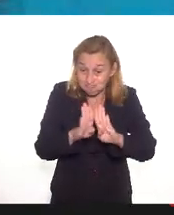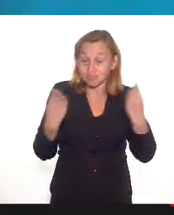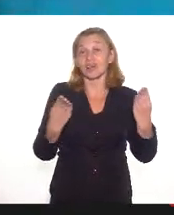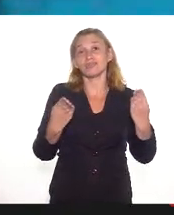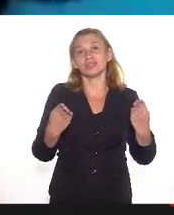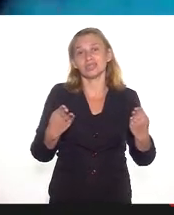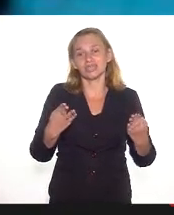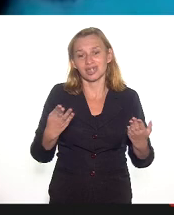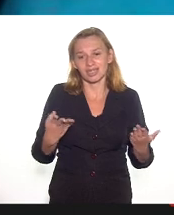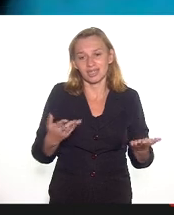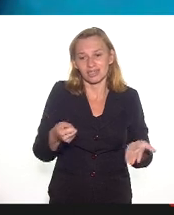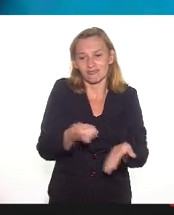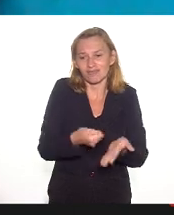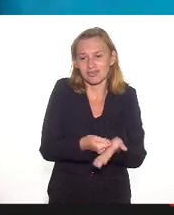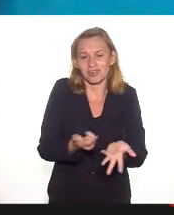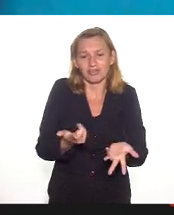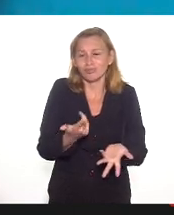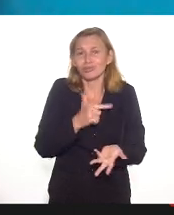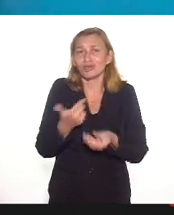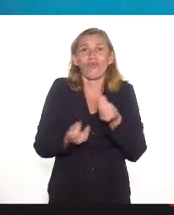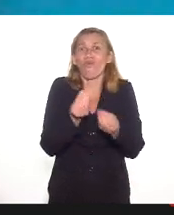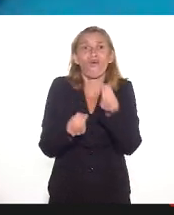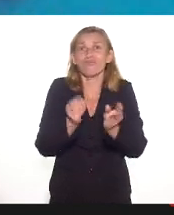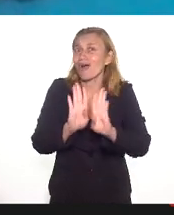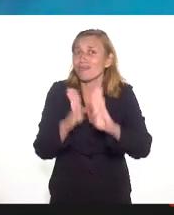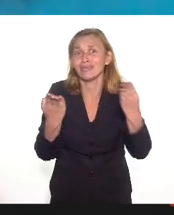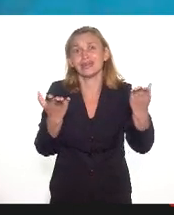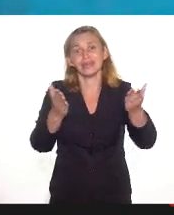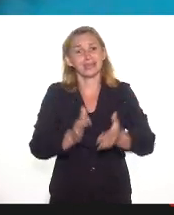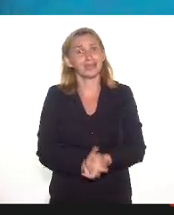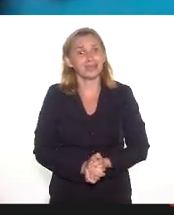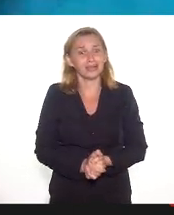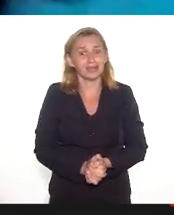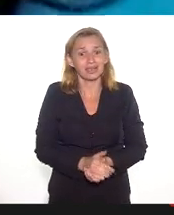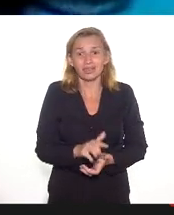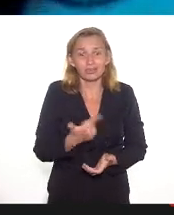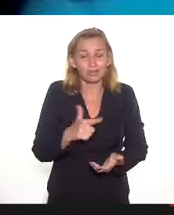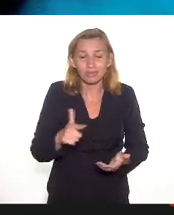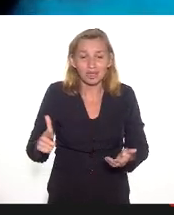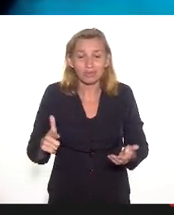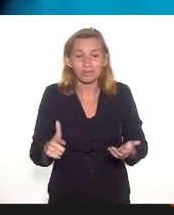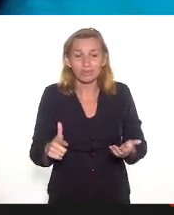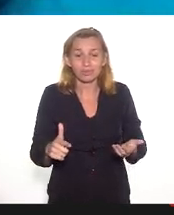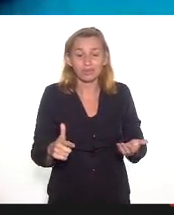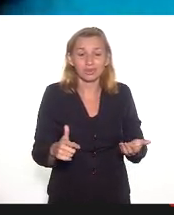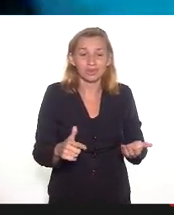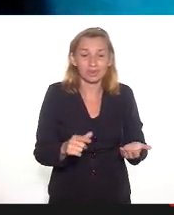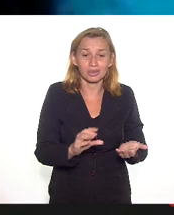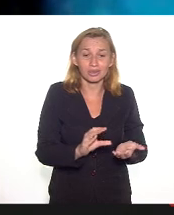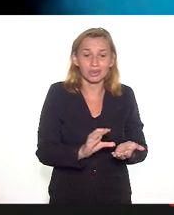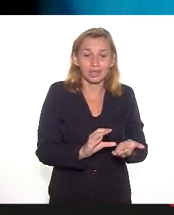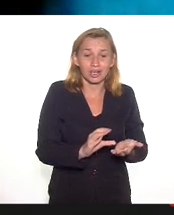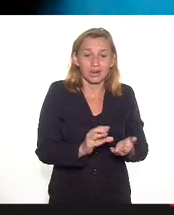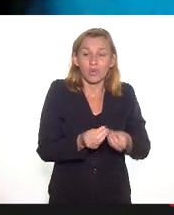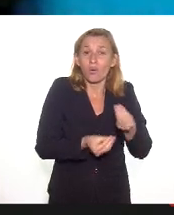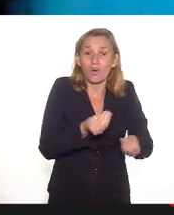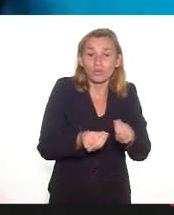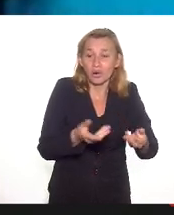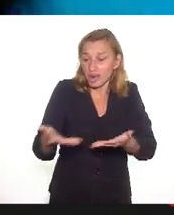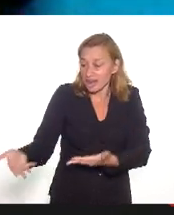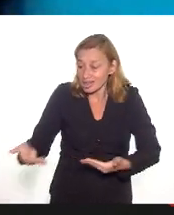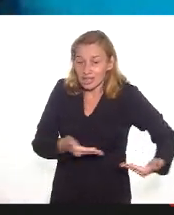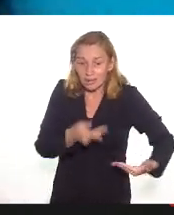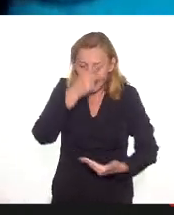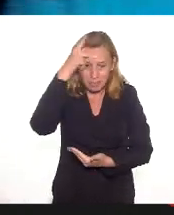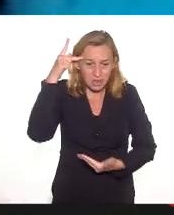né, sem a menor condição de reabertura, porque não temos os insumos necessários, né, para receber público e não temos porque